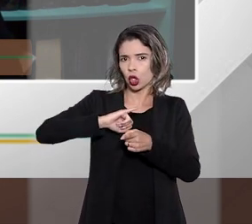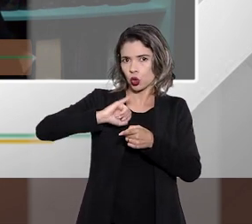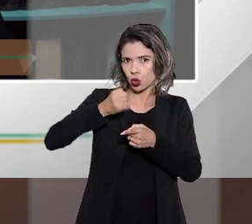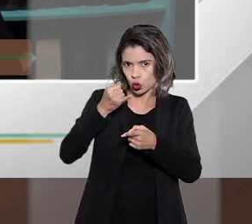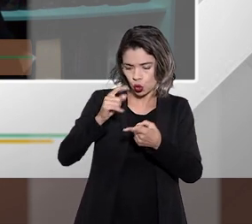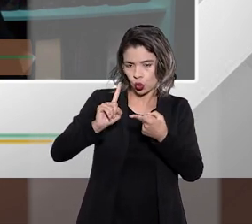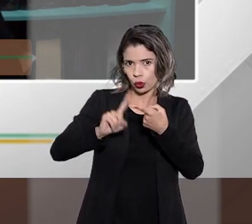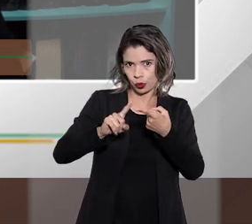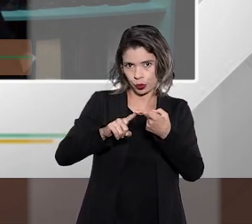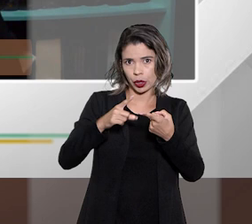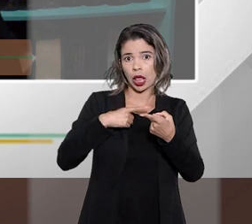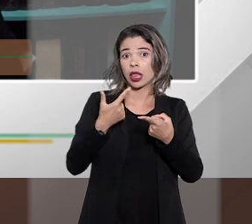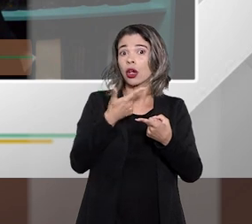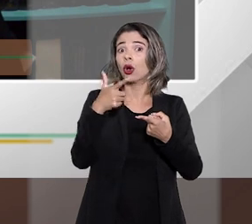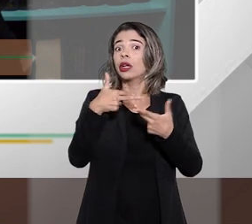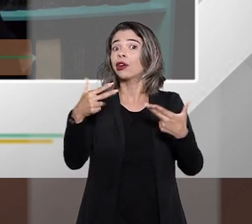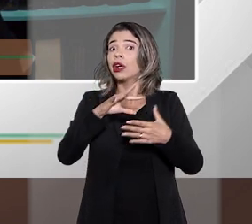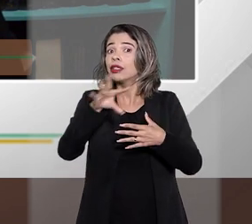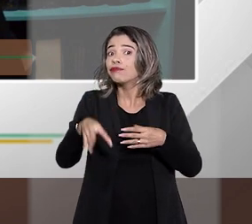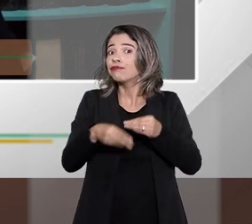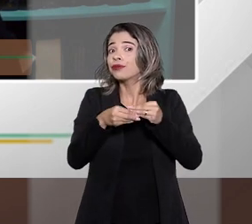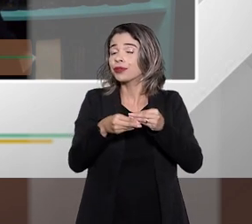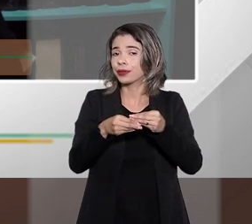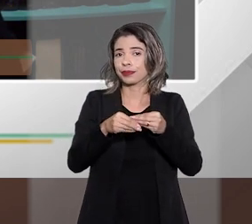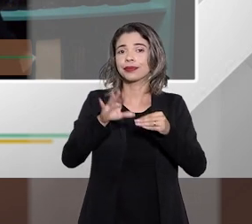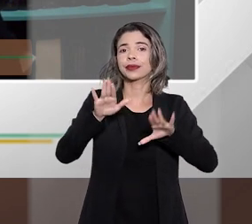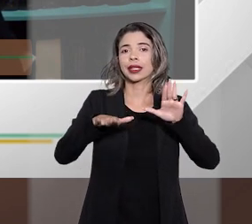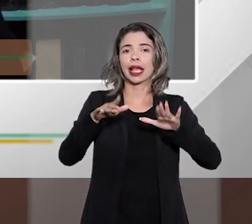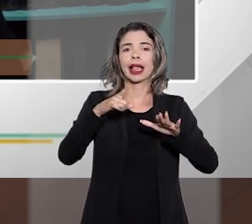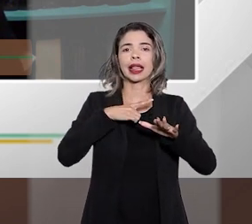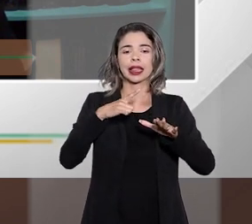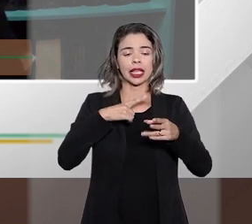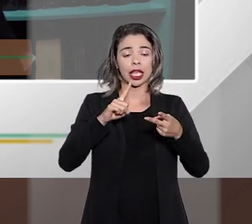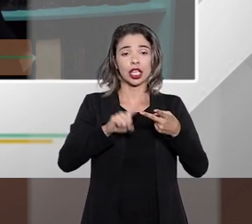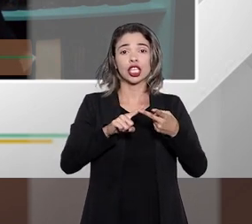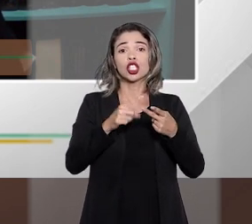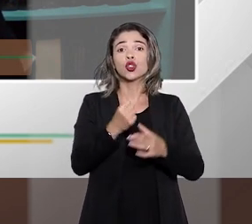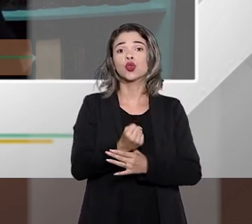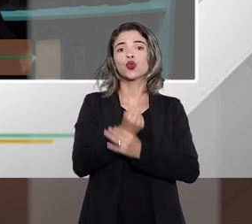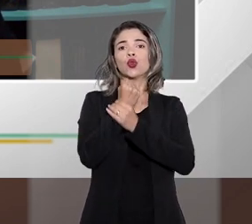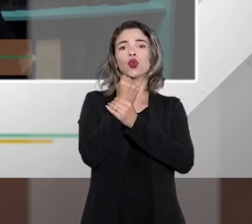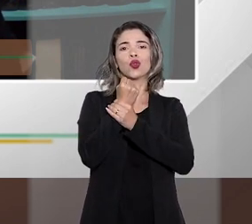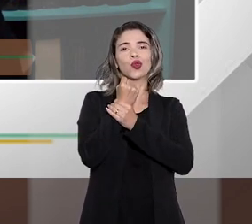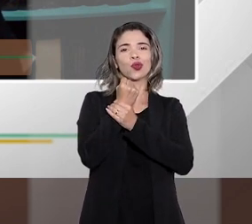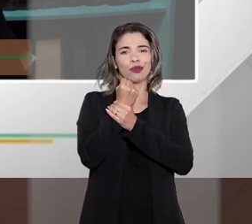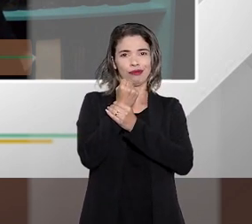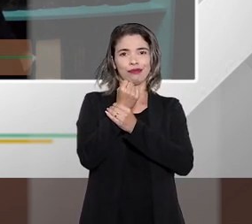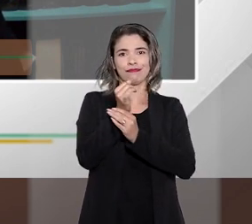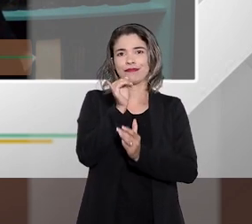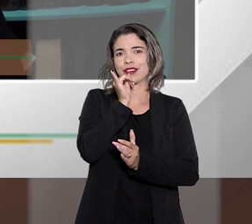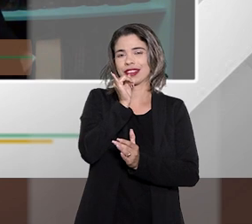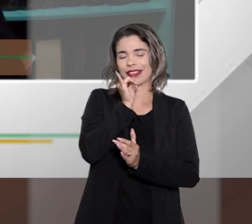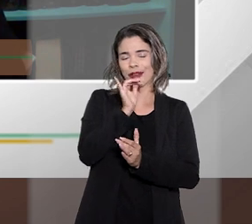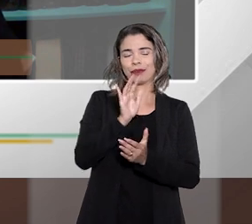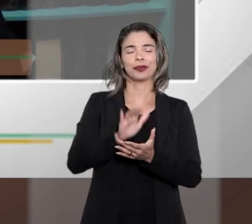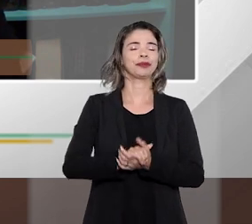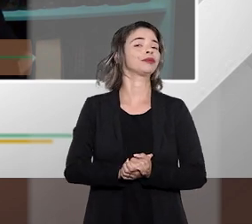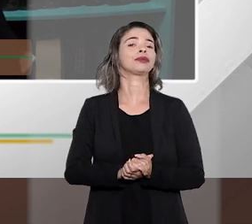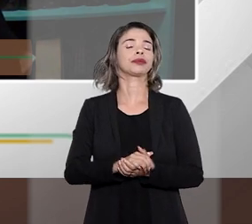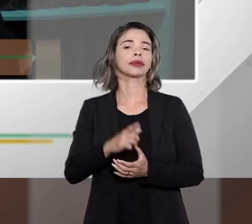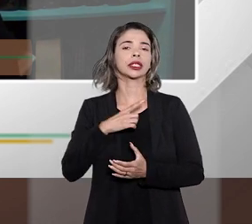acabam sendo significativas, muitas delas incluem um seguro, por exemplo,